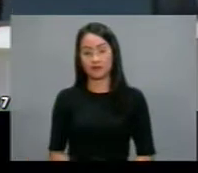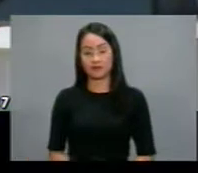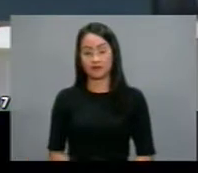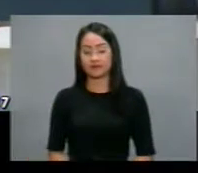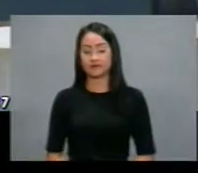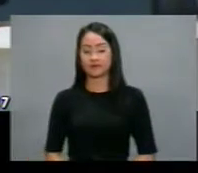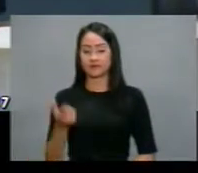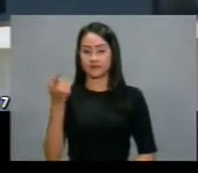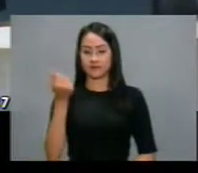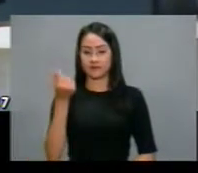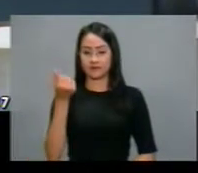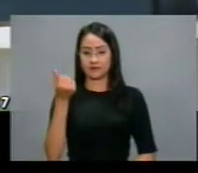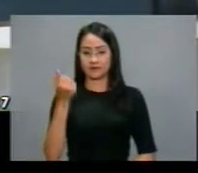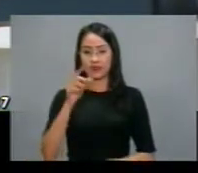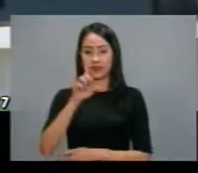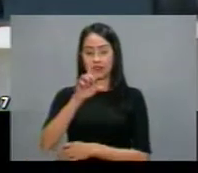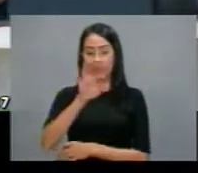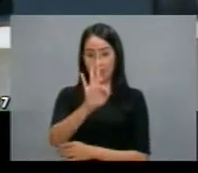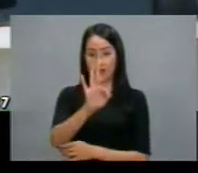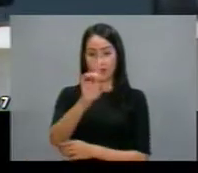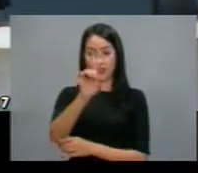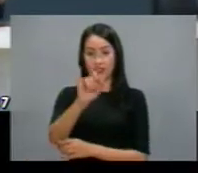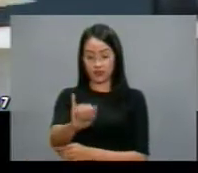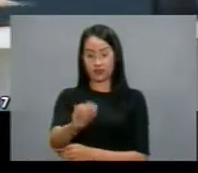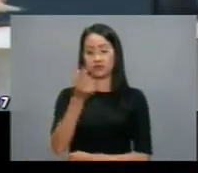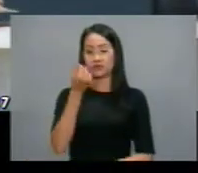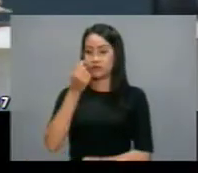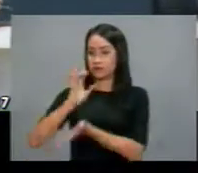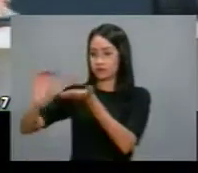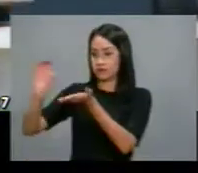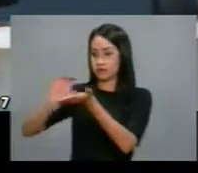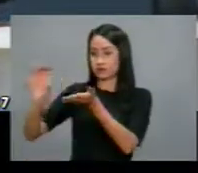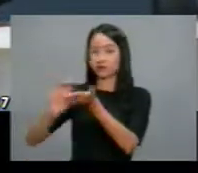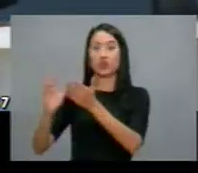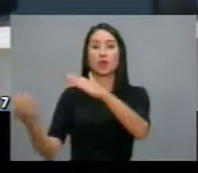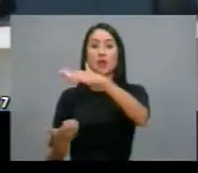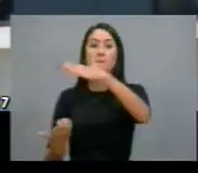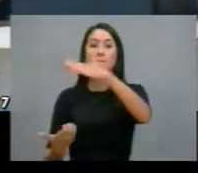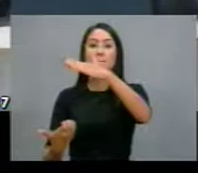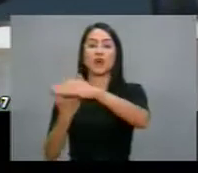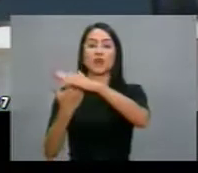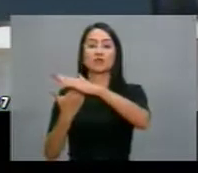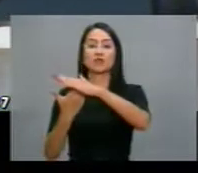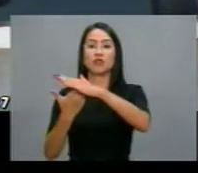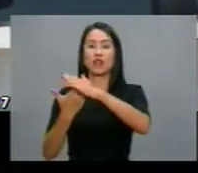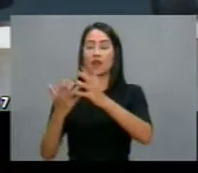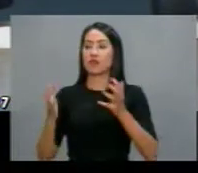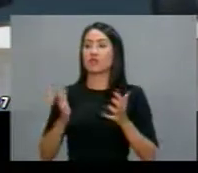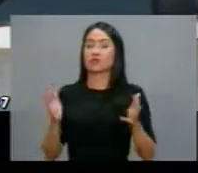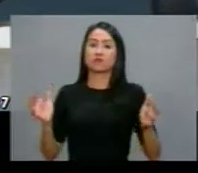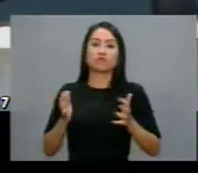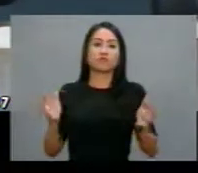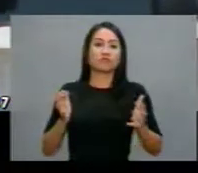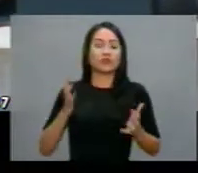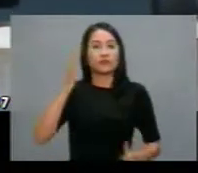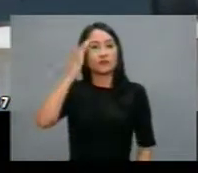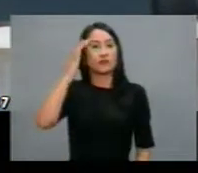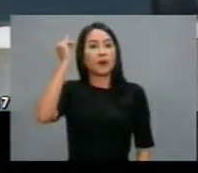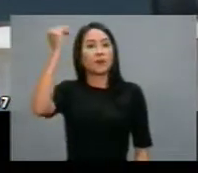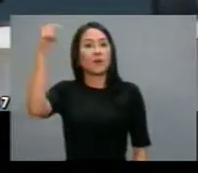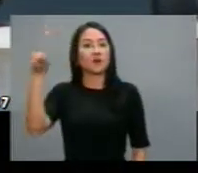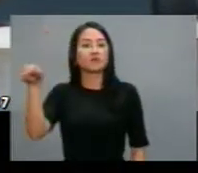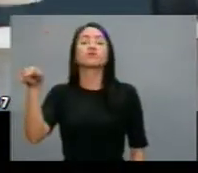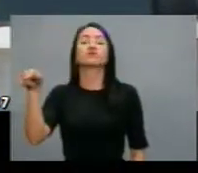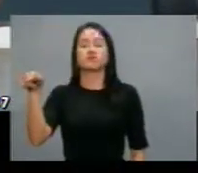os recursos do FDI para os grandes grupos. Se o Excelência pegar a relação dos que